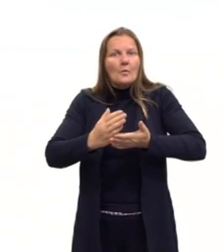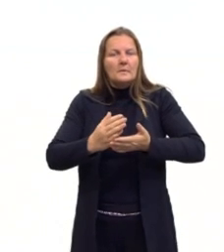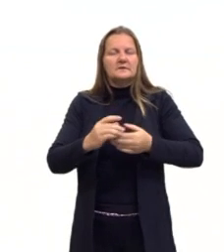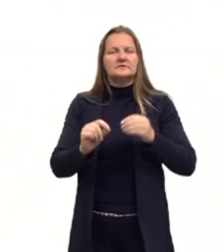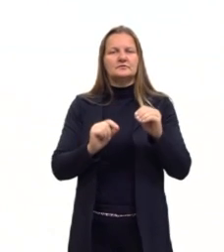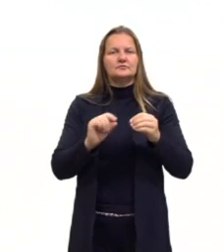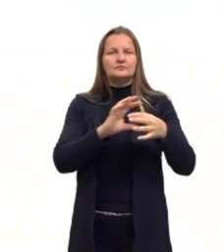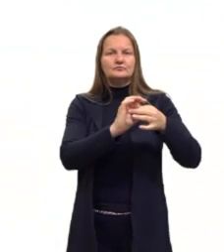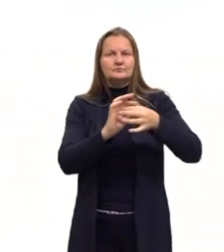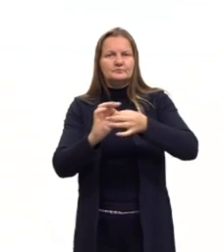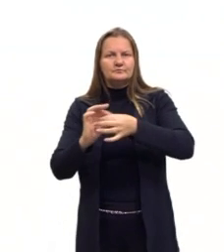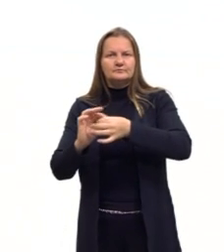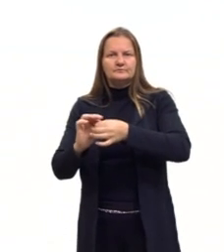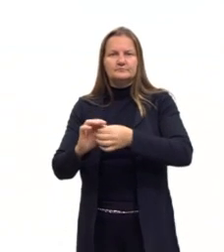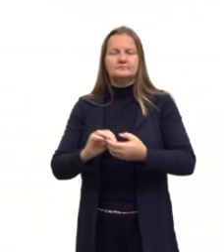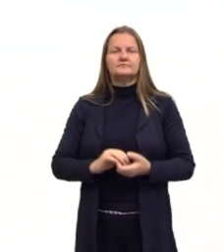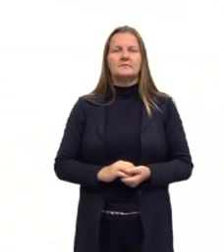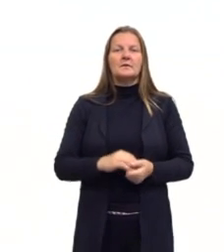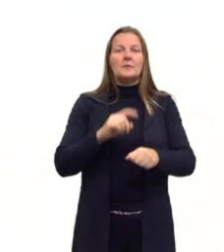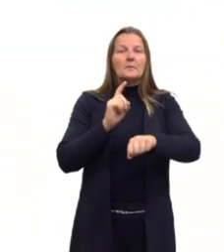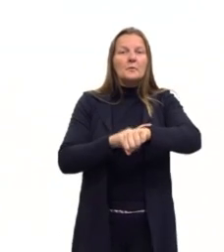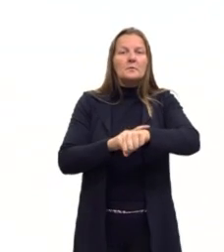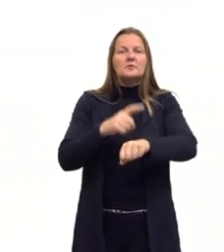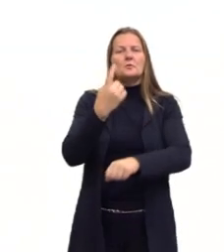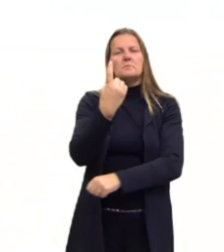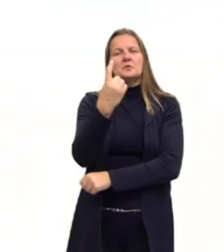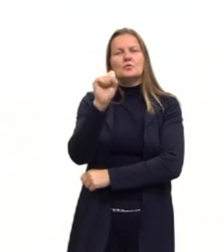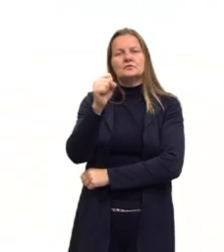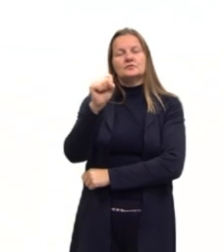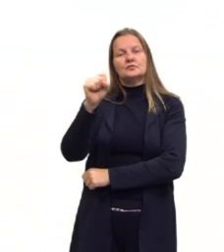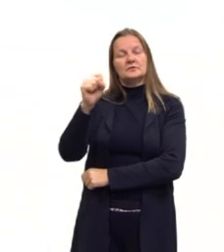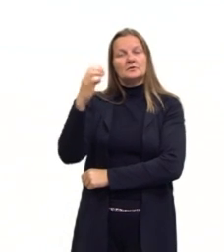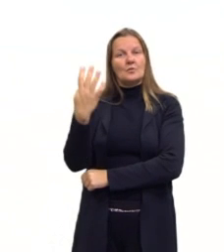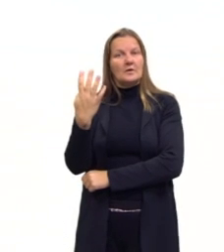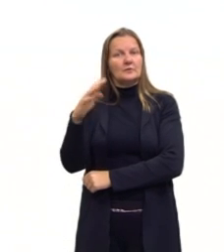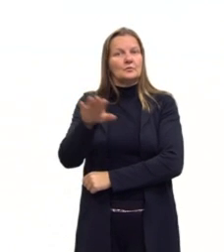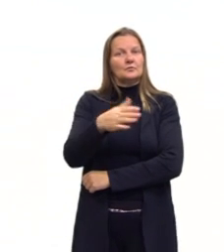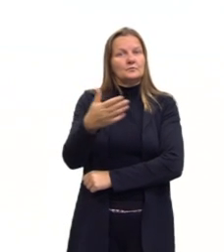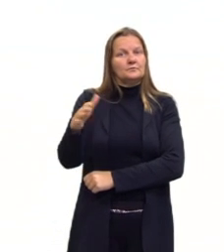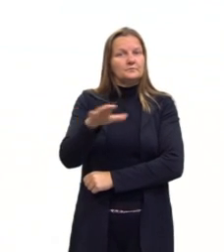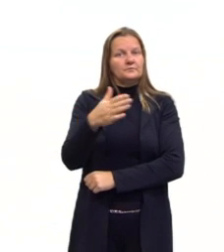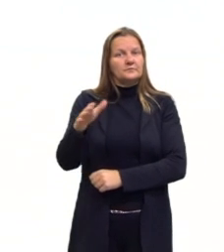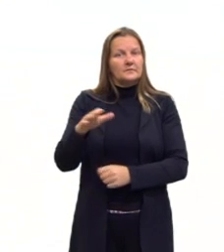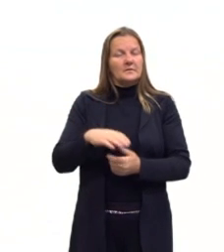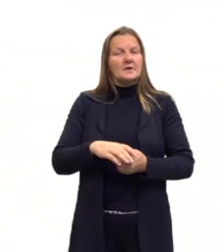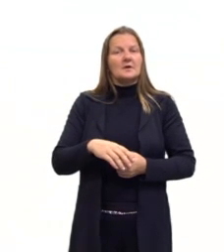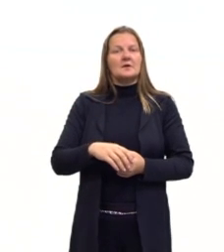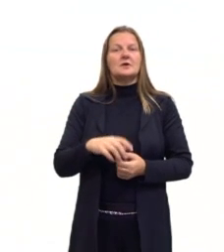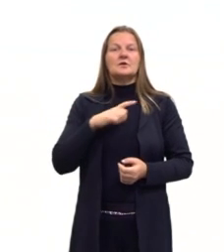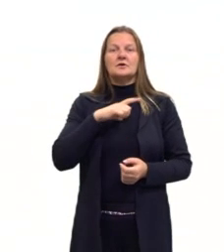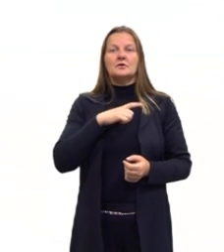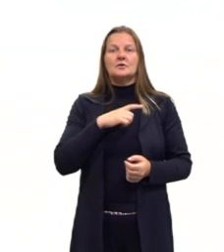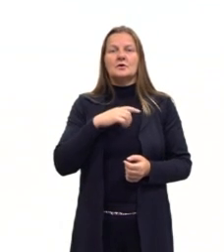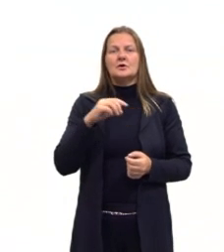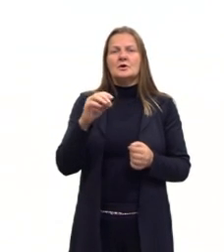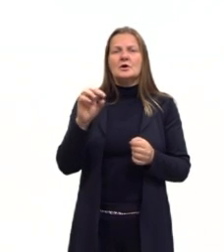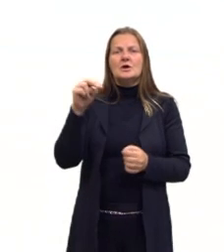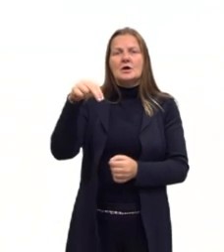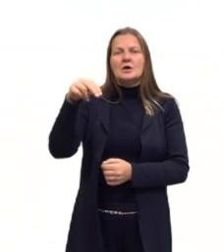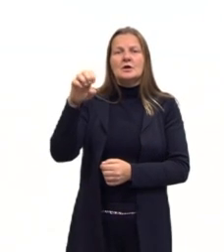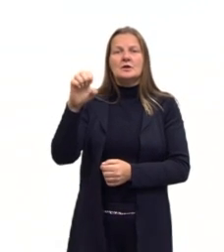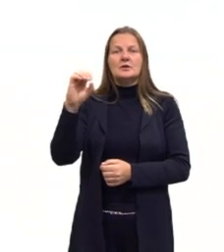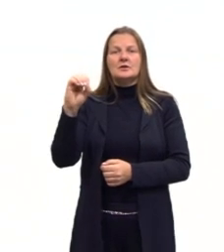questão. Nós estamos nesse período, 1884. Então, temos a questão relacionada